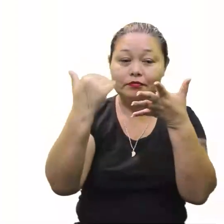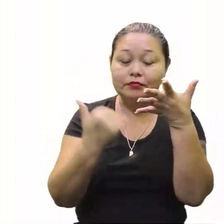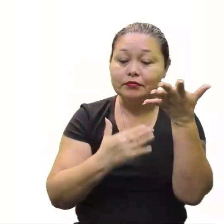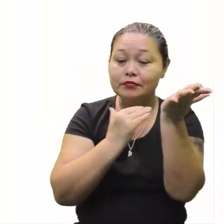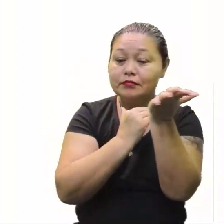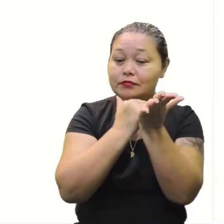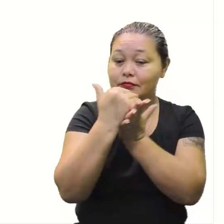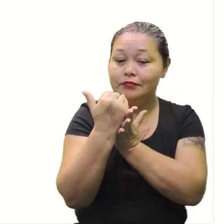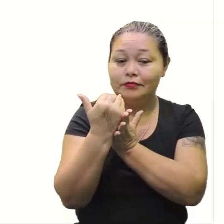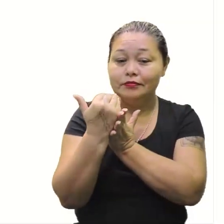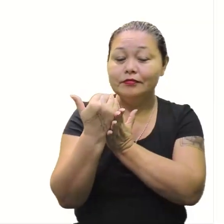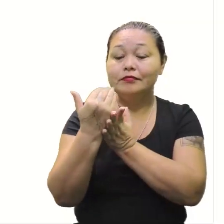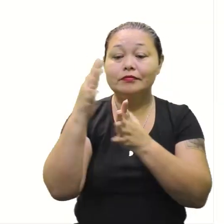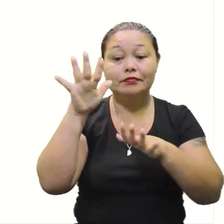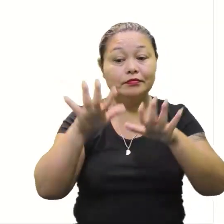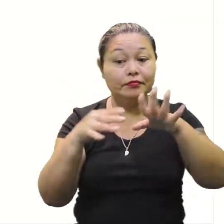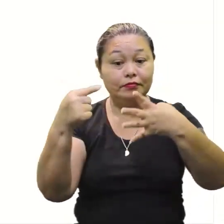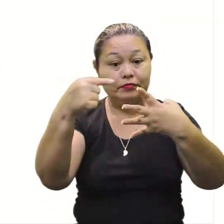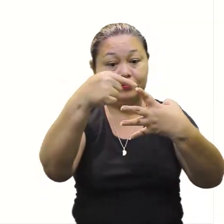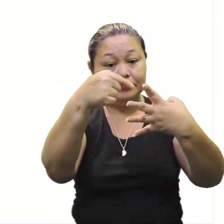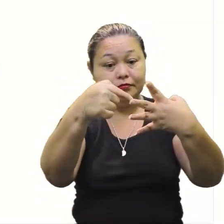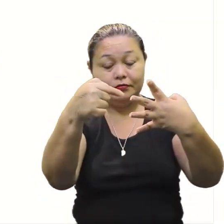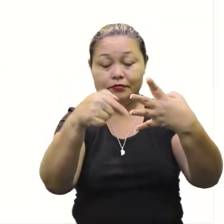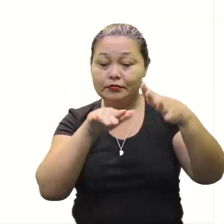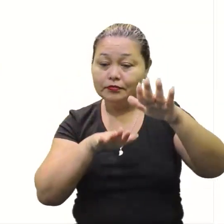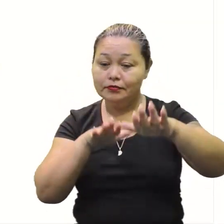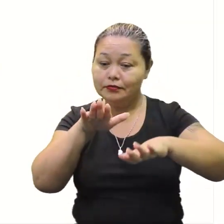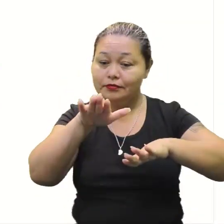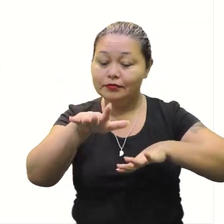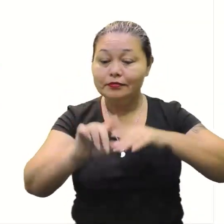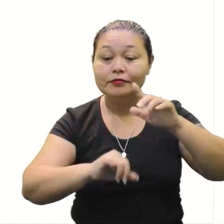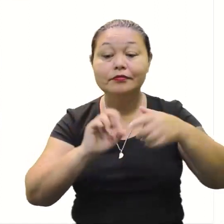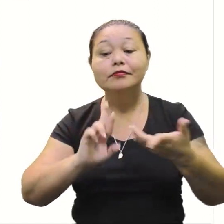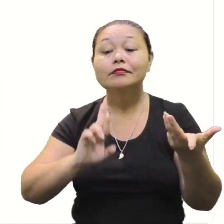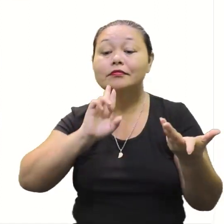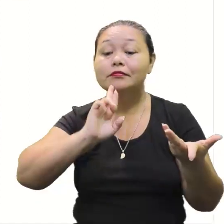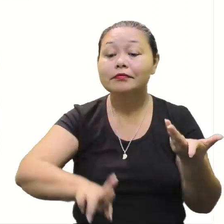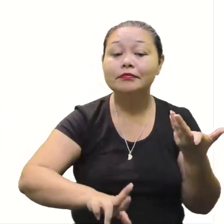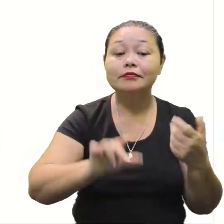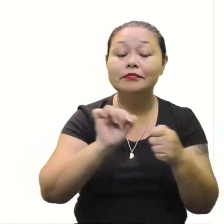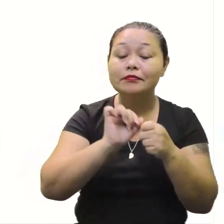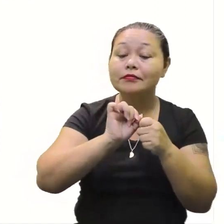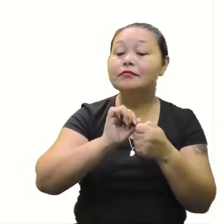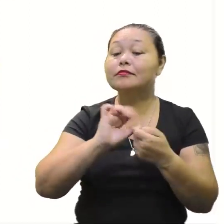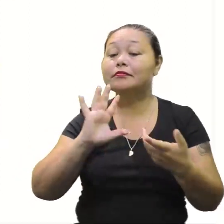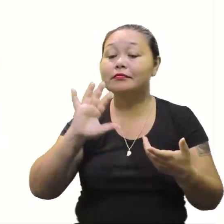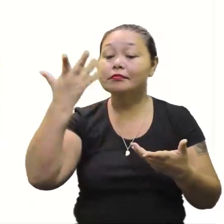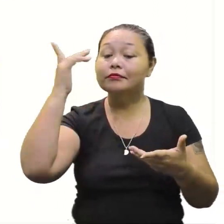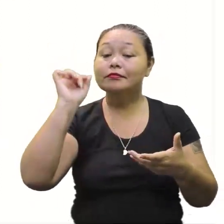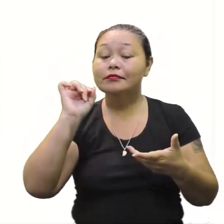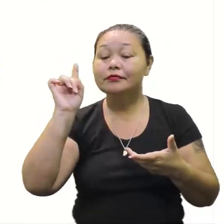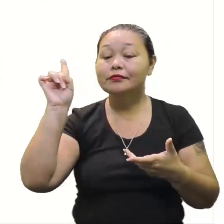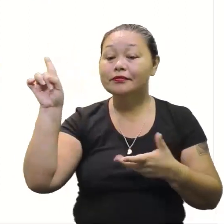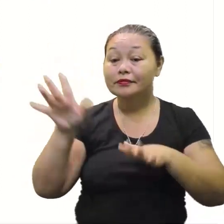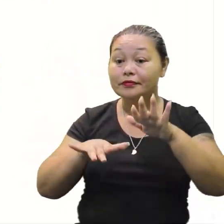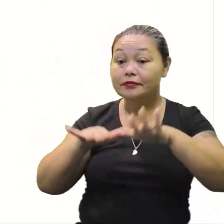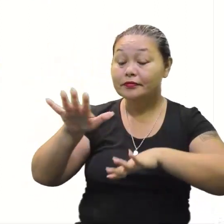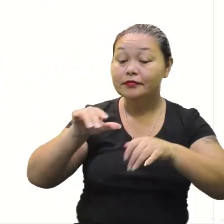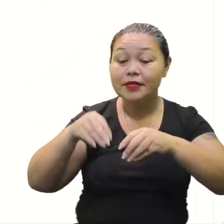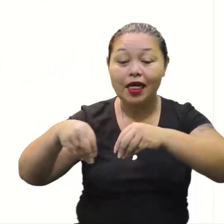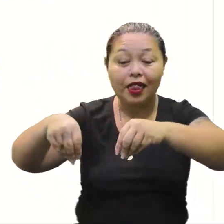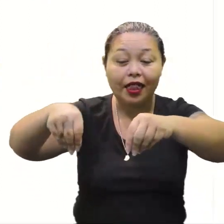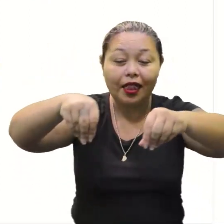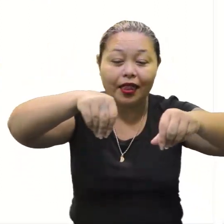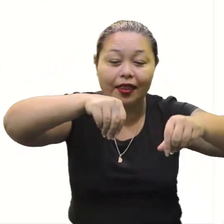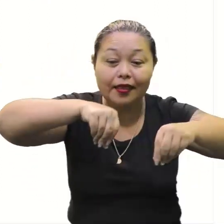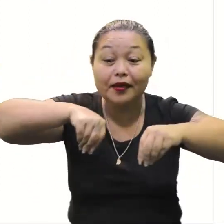Começamos assim, os quatro passos para resolver a resolução de uma equação do segundo grau. Aqui já é os passinhos apegados na areia mesmo,